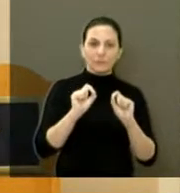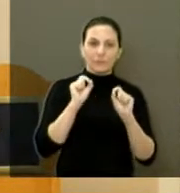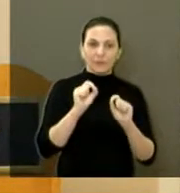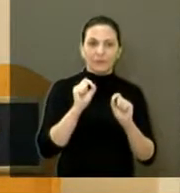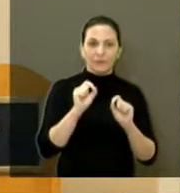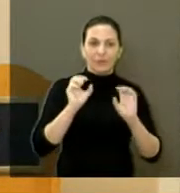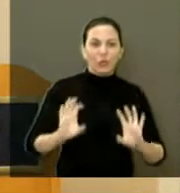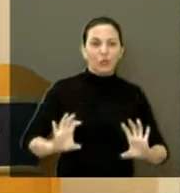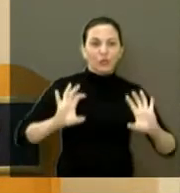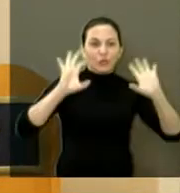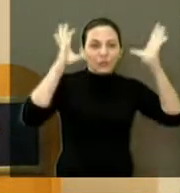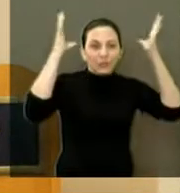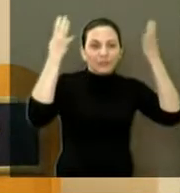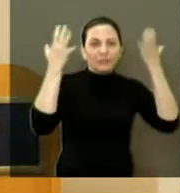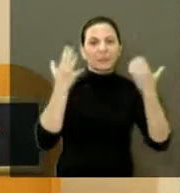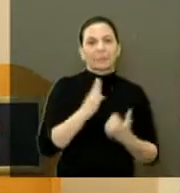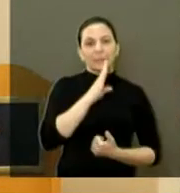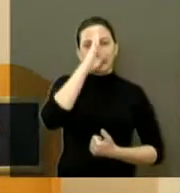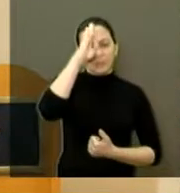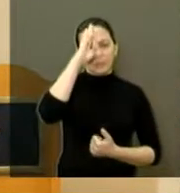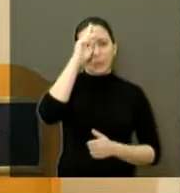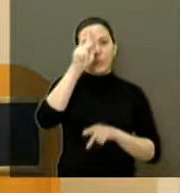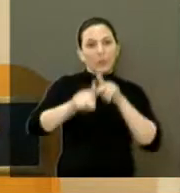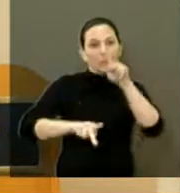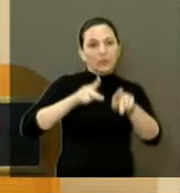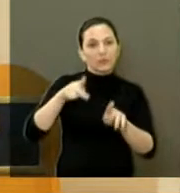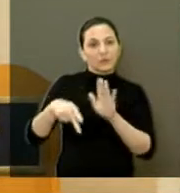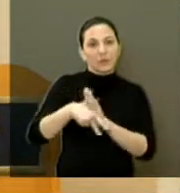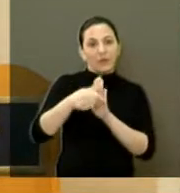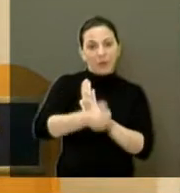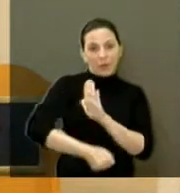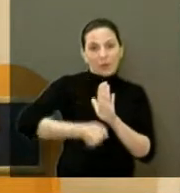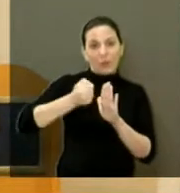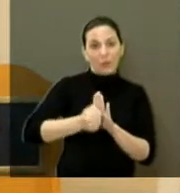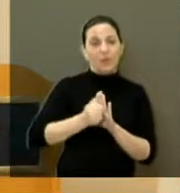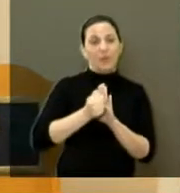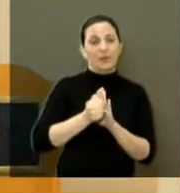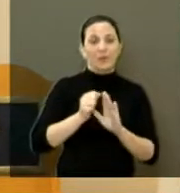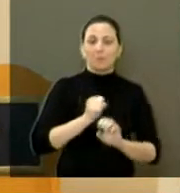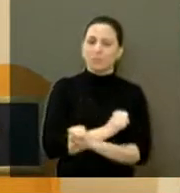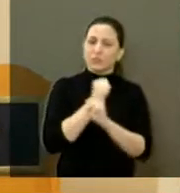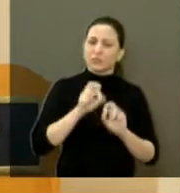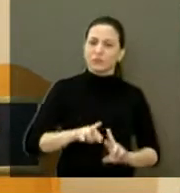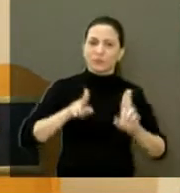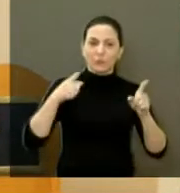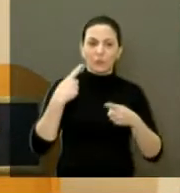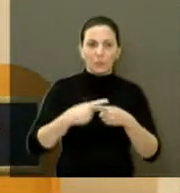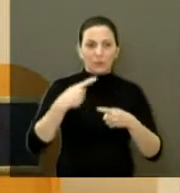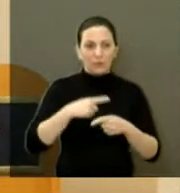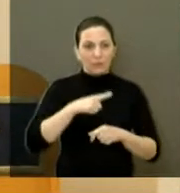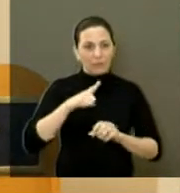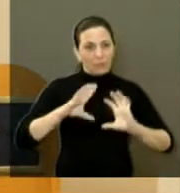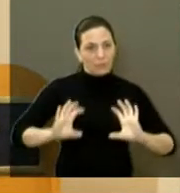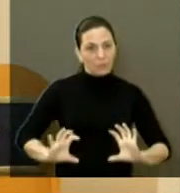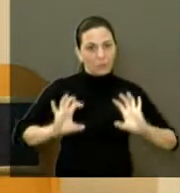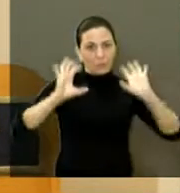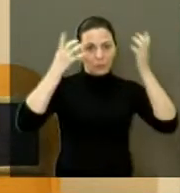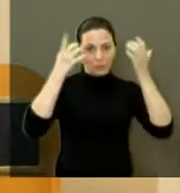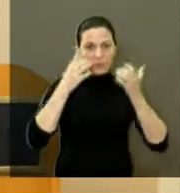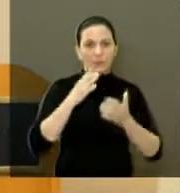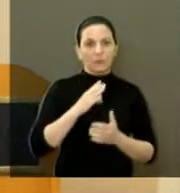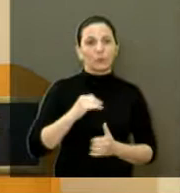maiores festas populares da história da nossa cidade. E não poderia ser diferente, pois estamos comemorando o